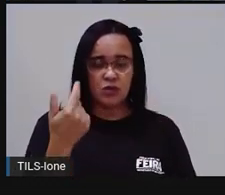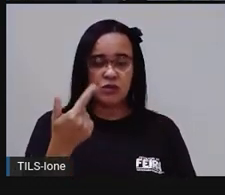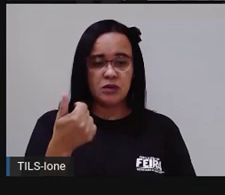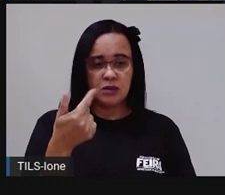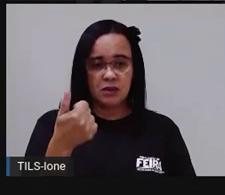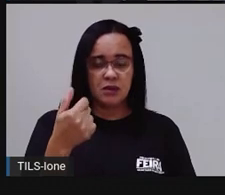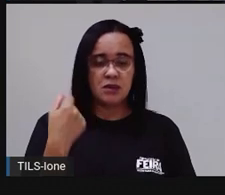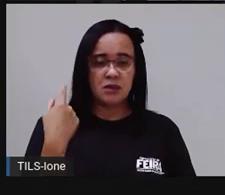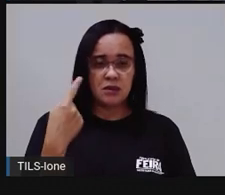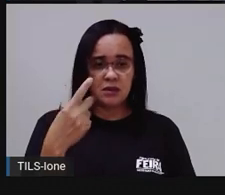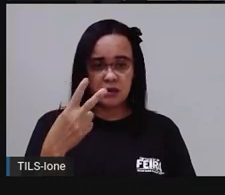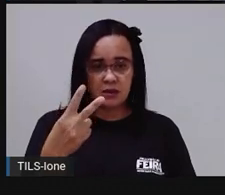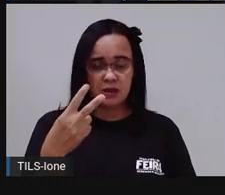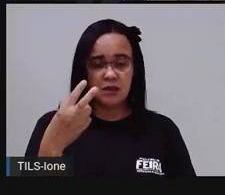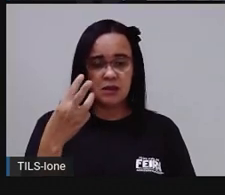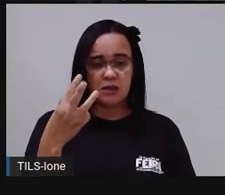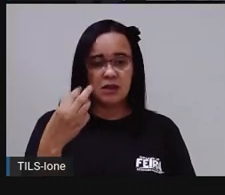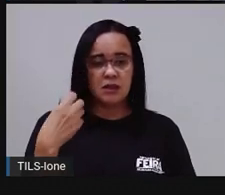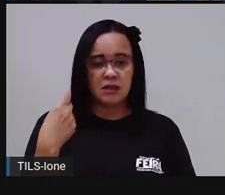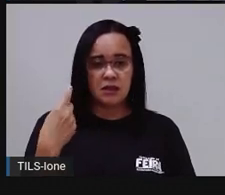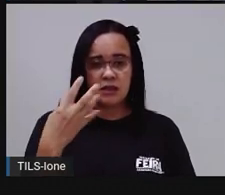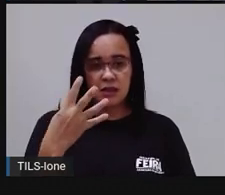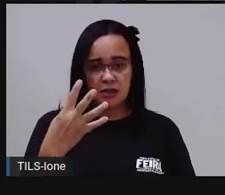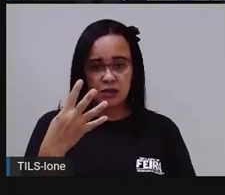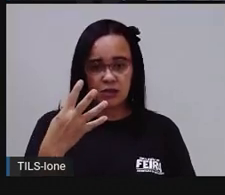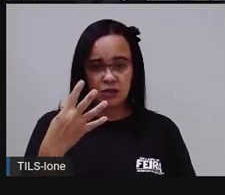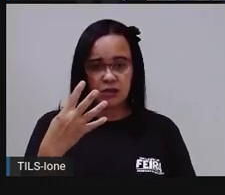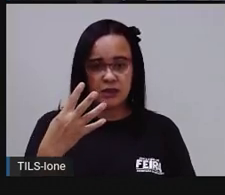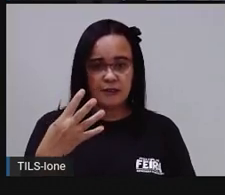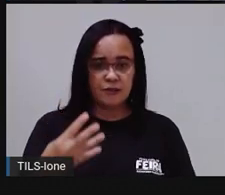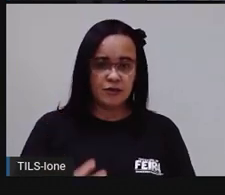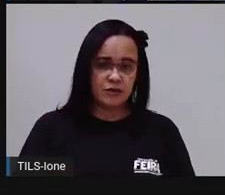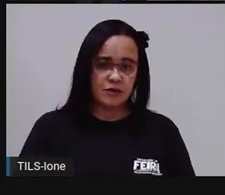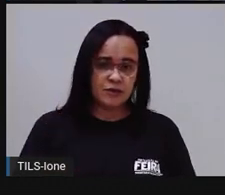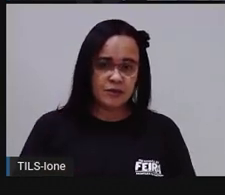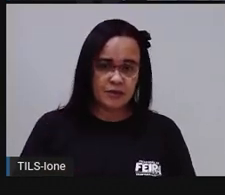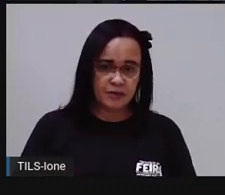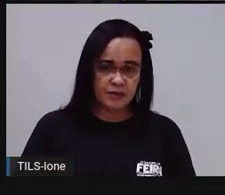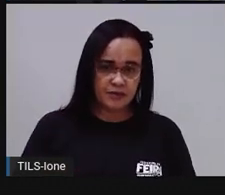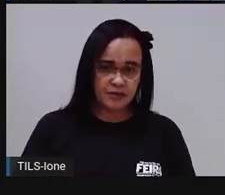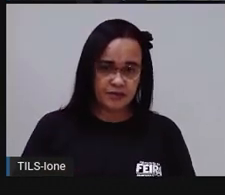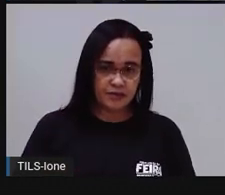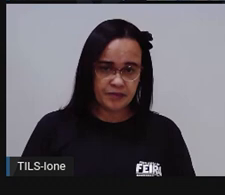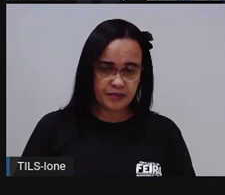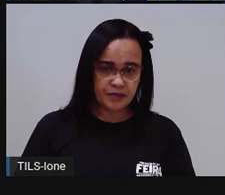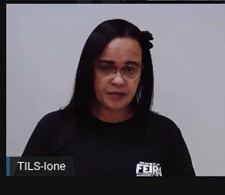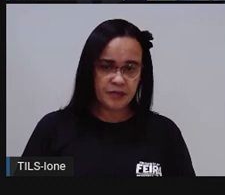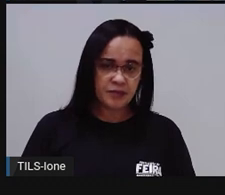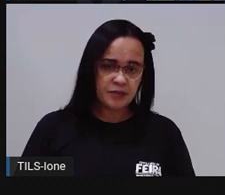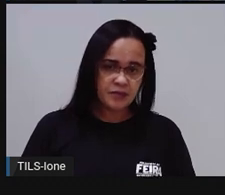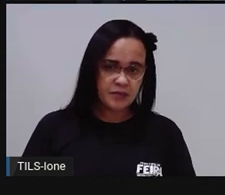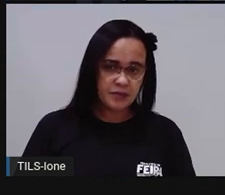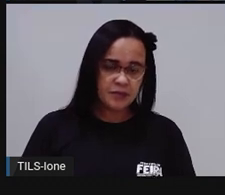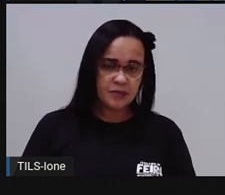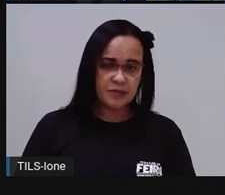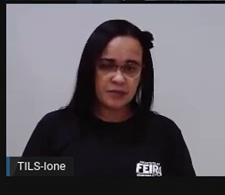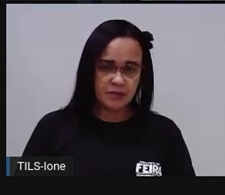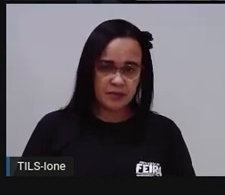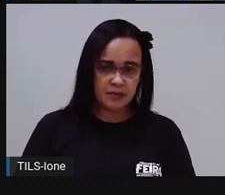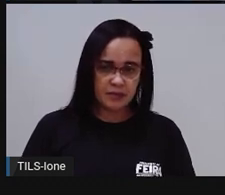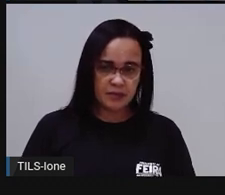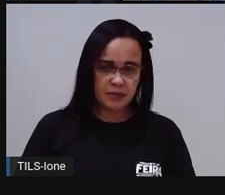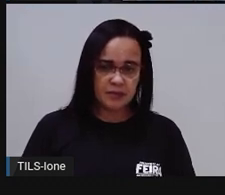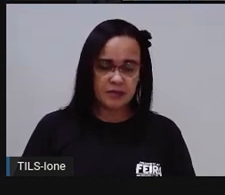12, 13, 14. Ó, aí eu registro o número 14 aqui. E aí, eu